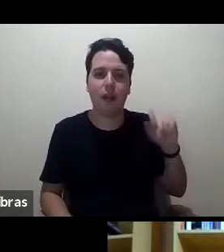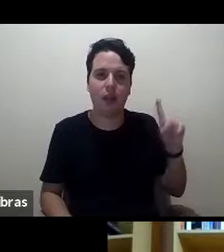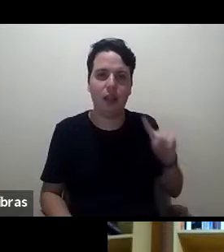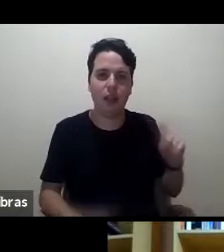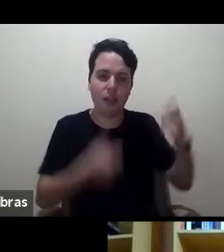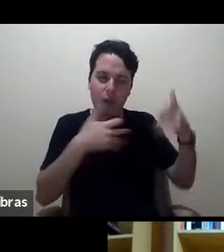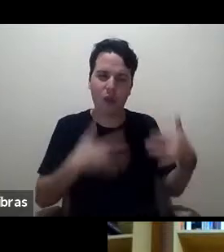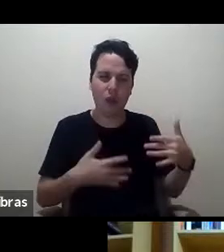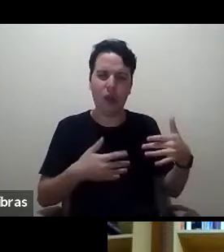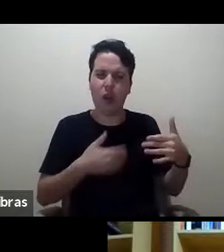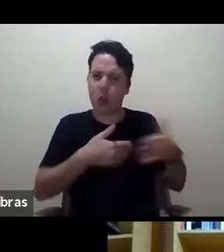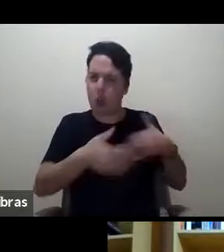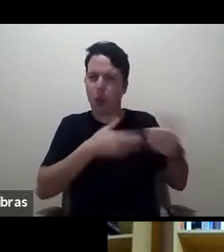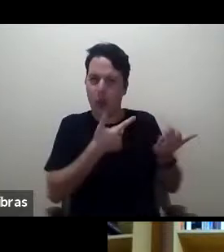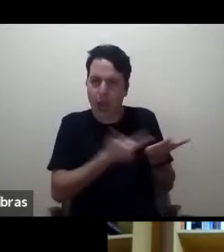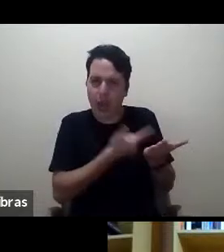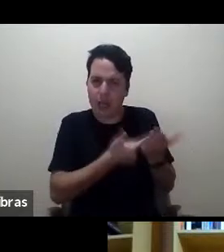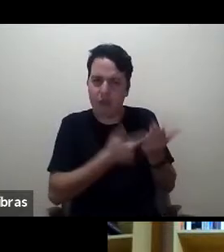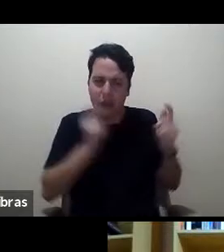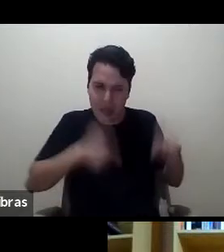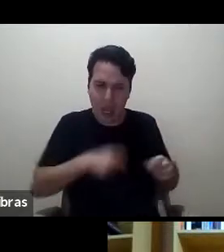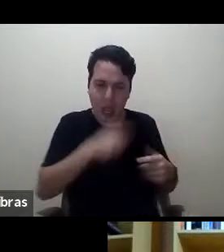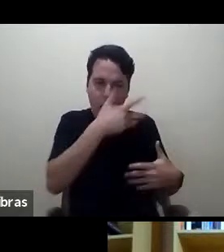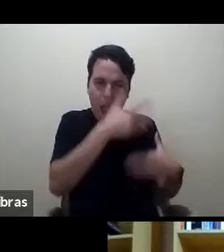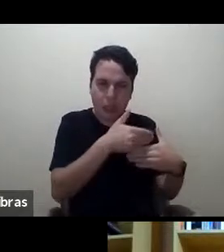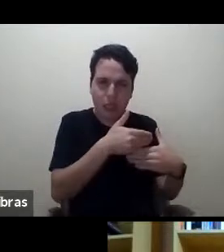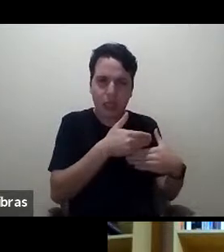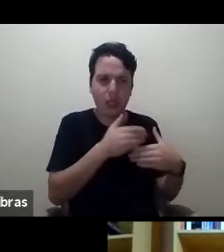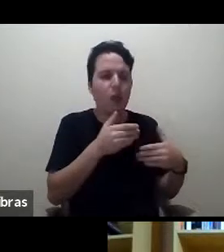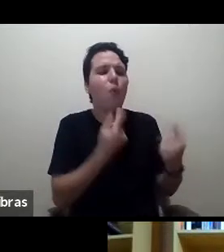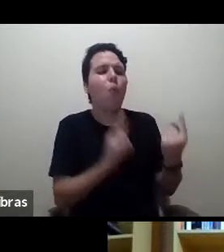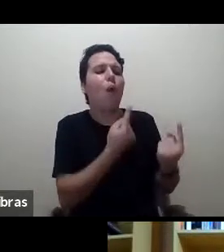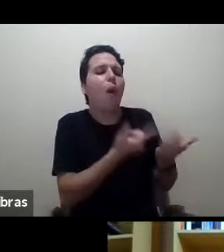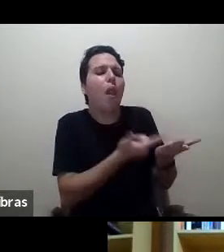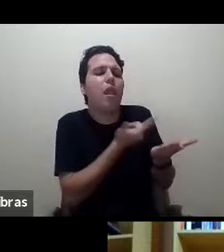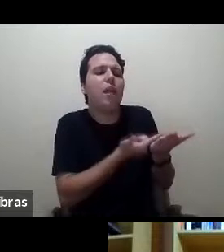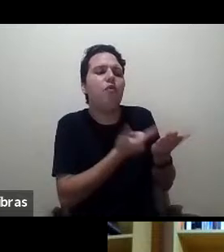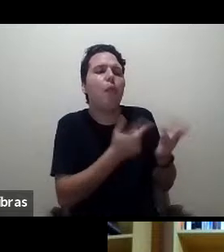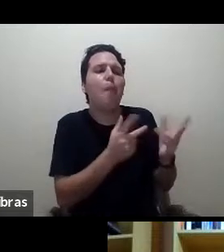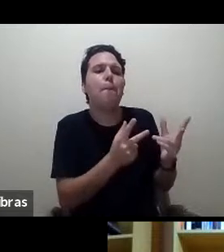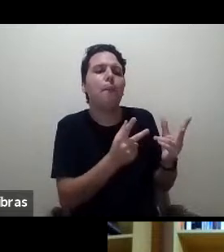e qual livro merece ser resenhado. E eu acho que a resposta do Gustavo é perfeita.